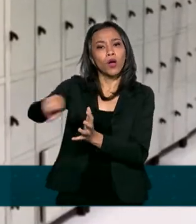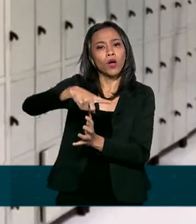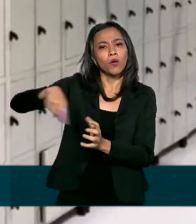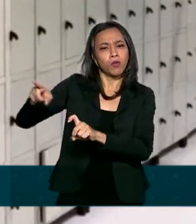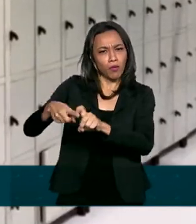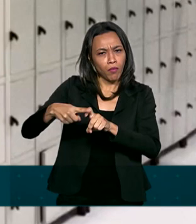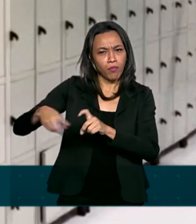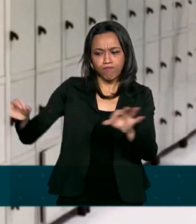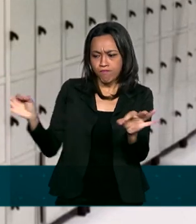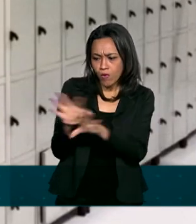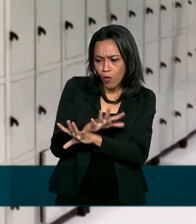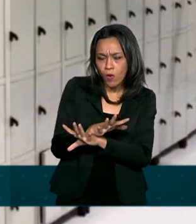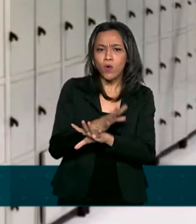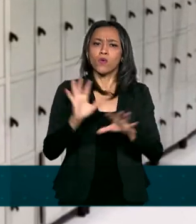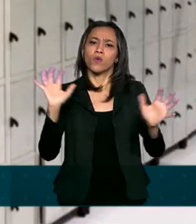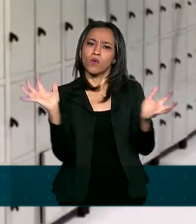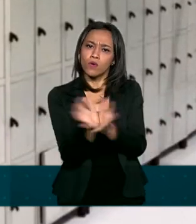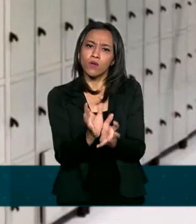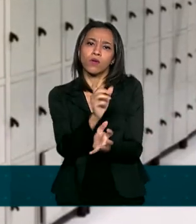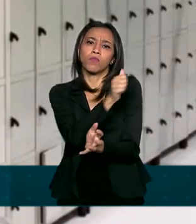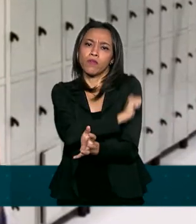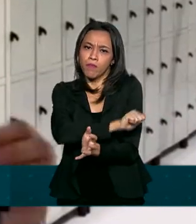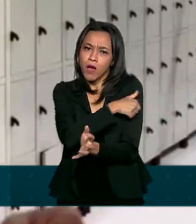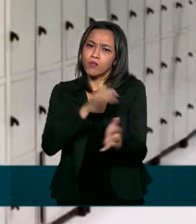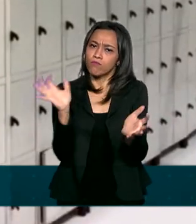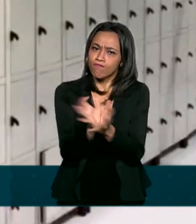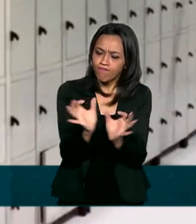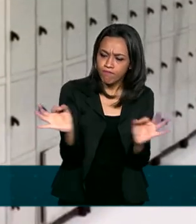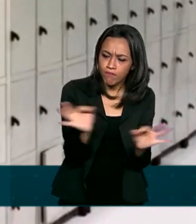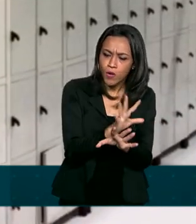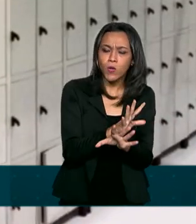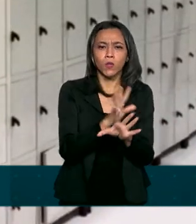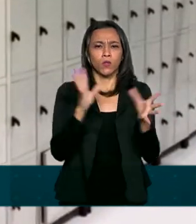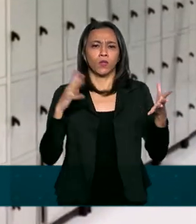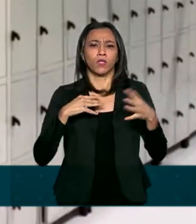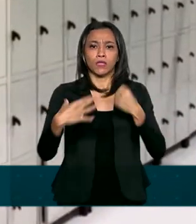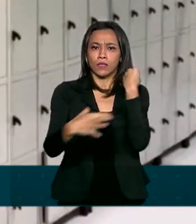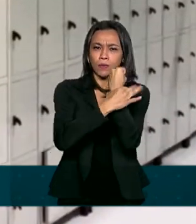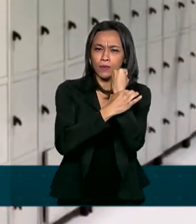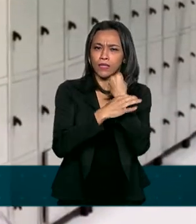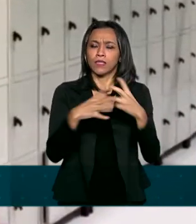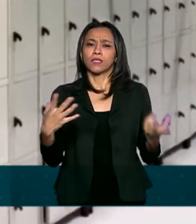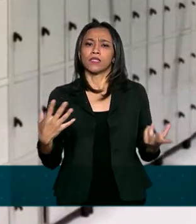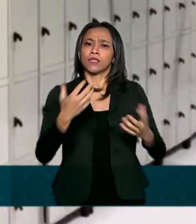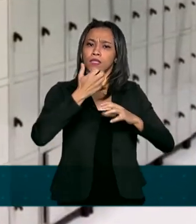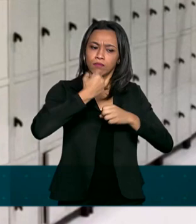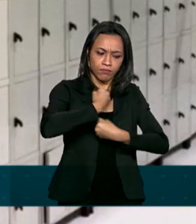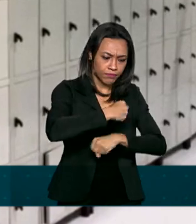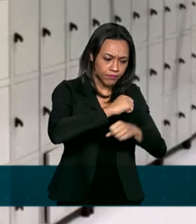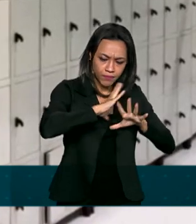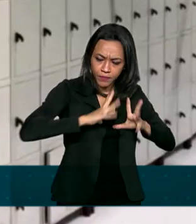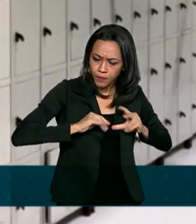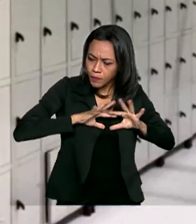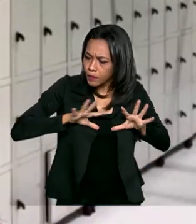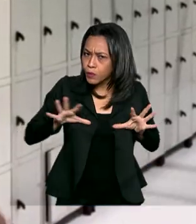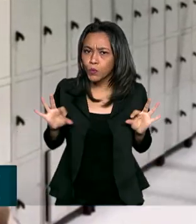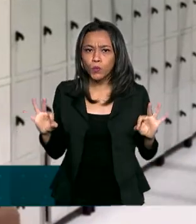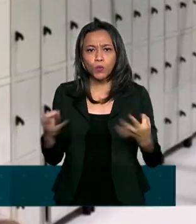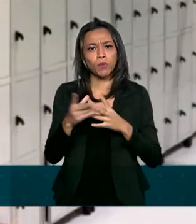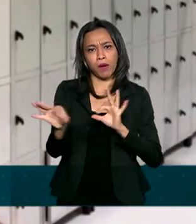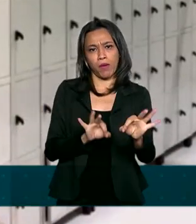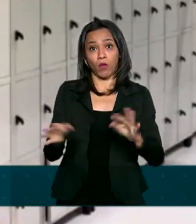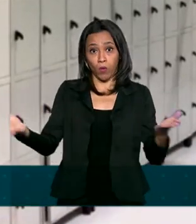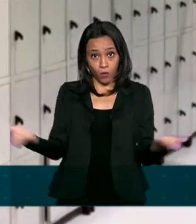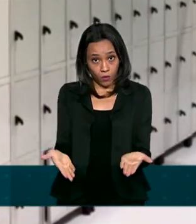a equipe de enfermagem toda montada, segurança, limpeza. Então, estamos preparados hoje para